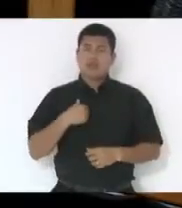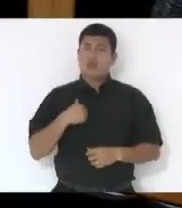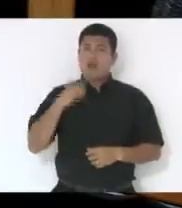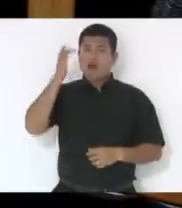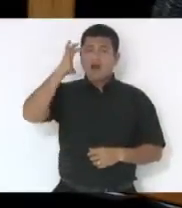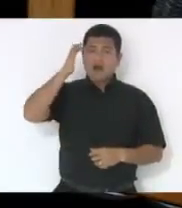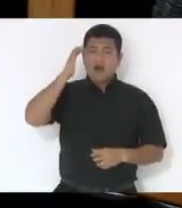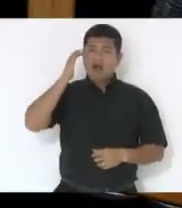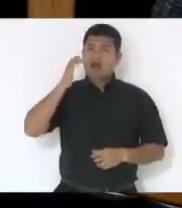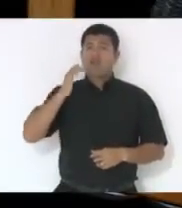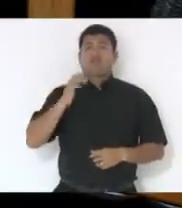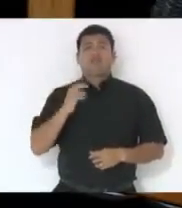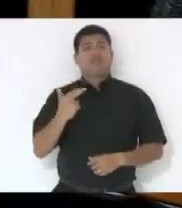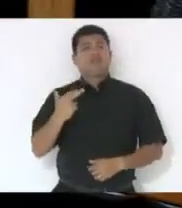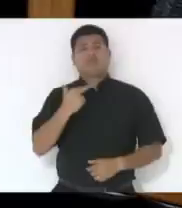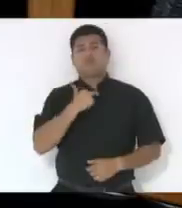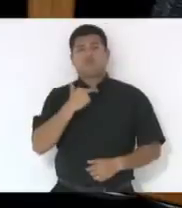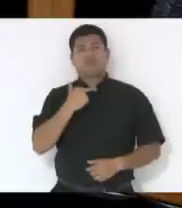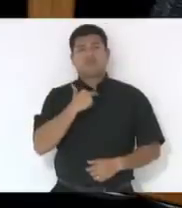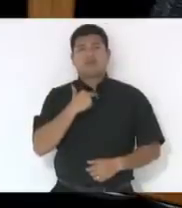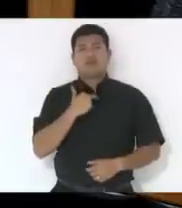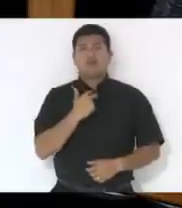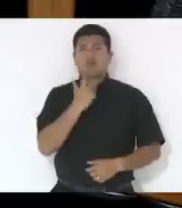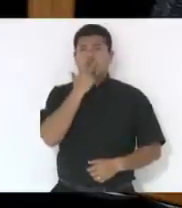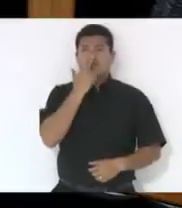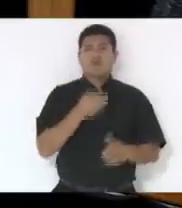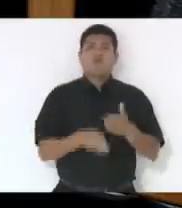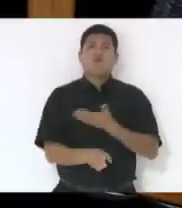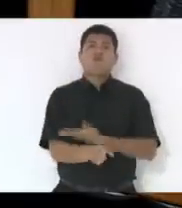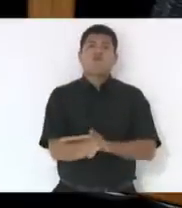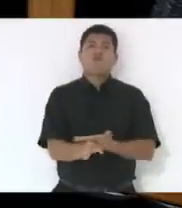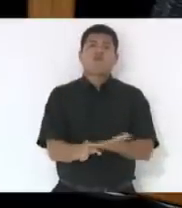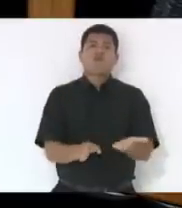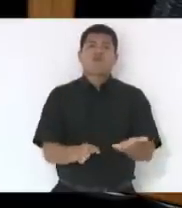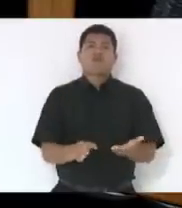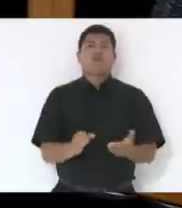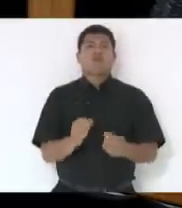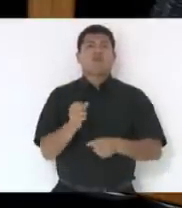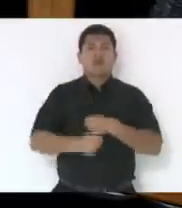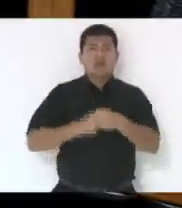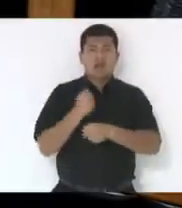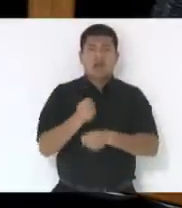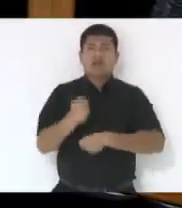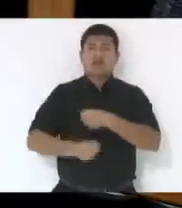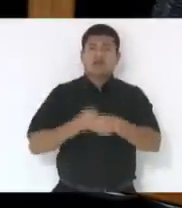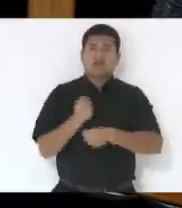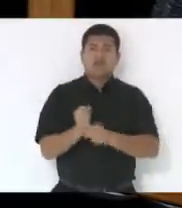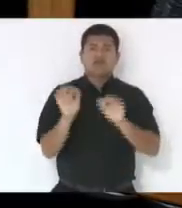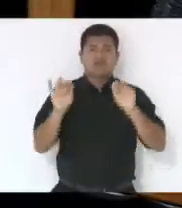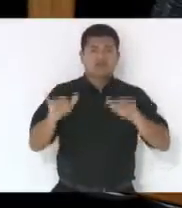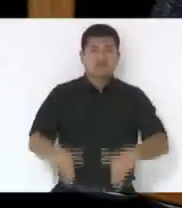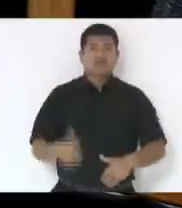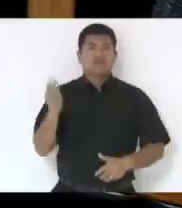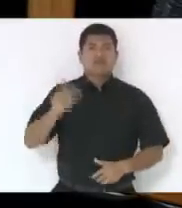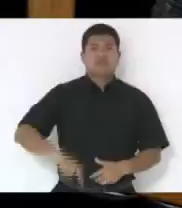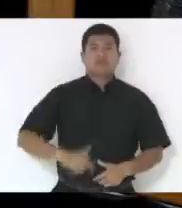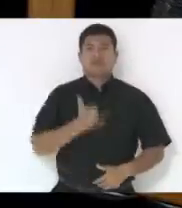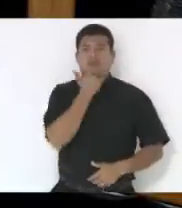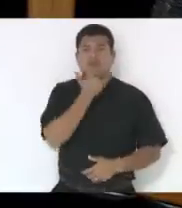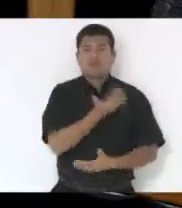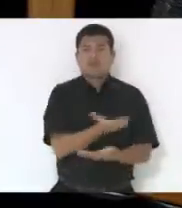deveria ter essa, esta mania que tem no Brasil de cada final de ano perdoar todo mundo que não pagou